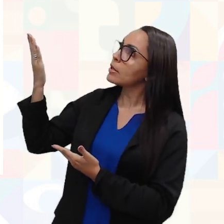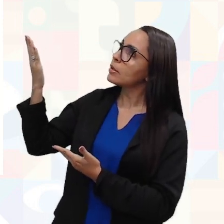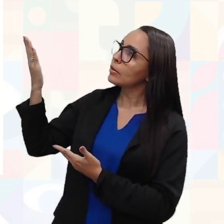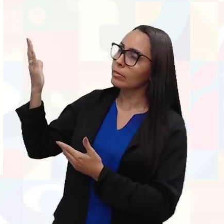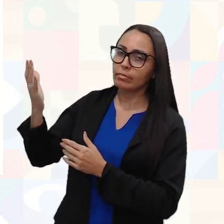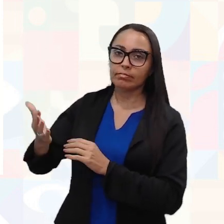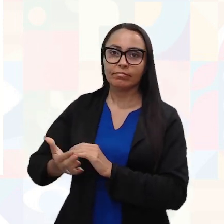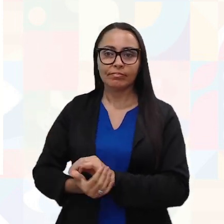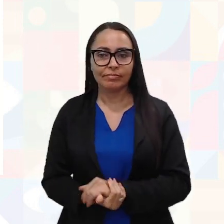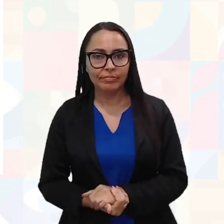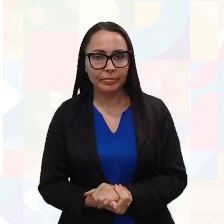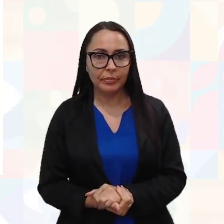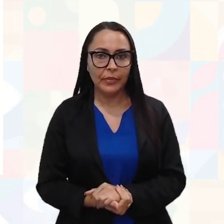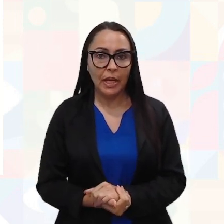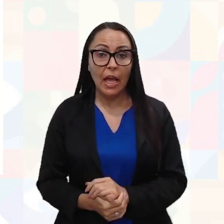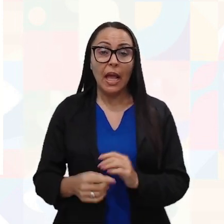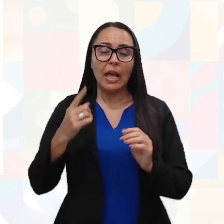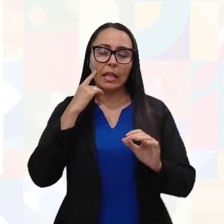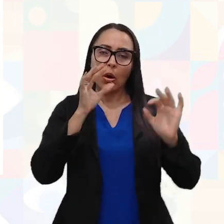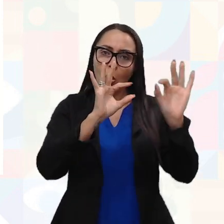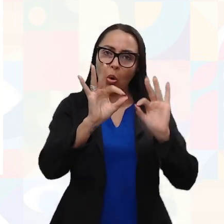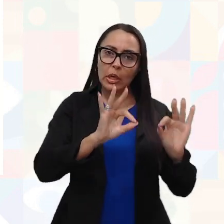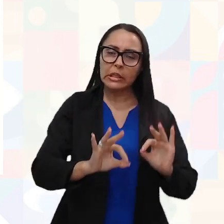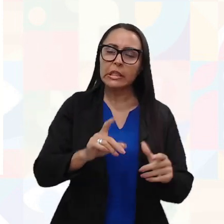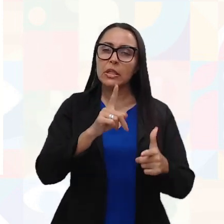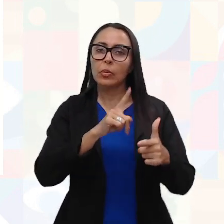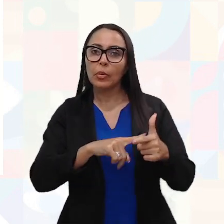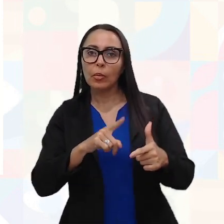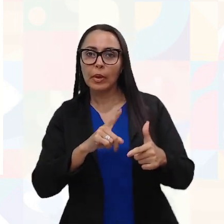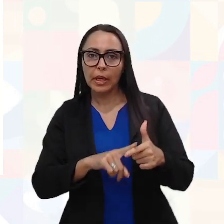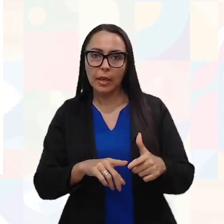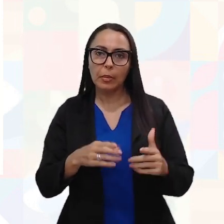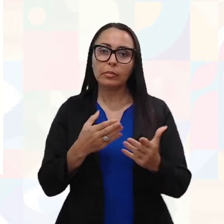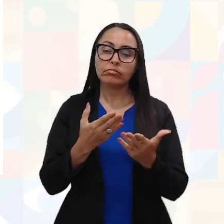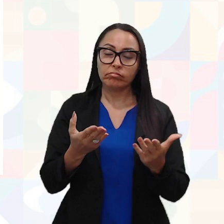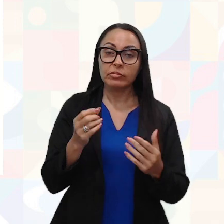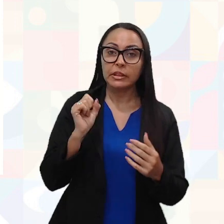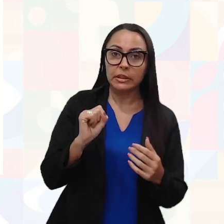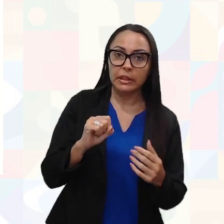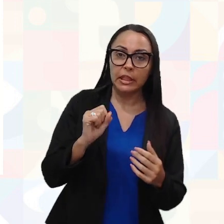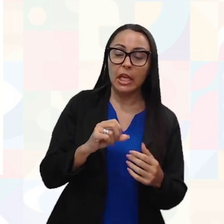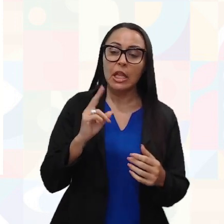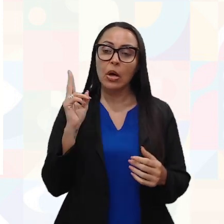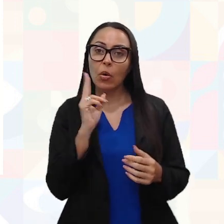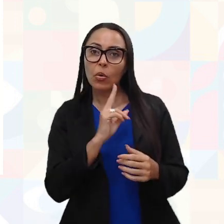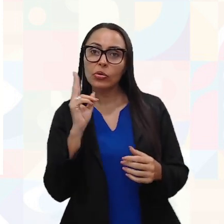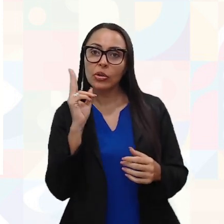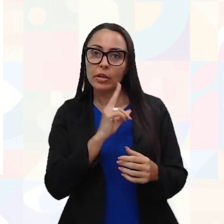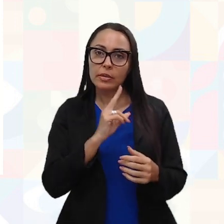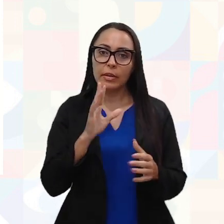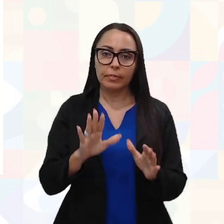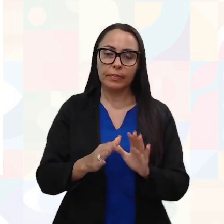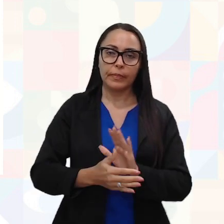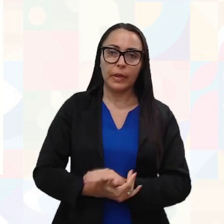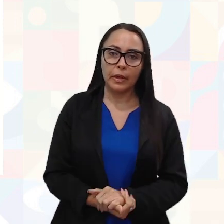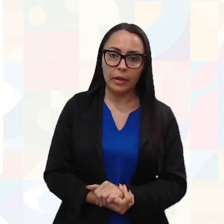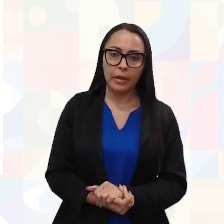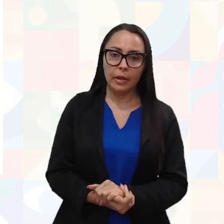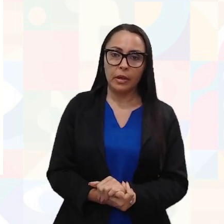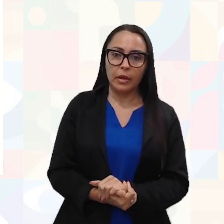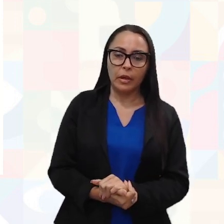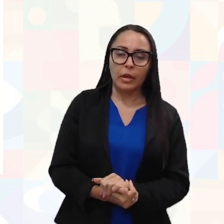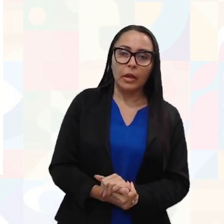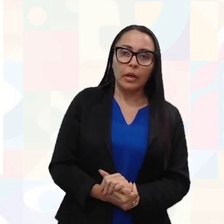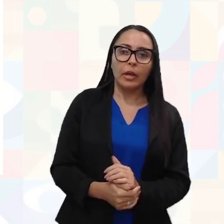matriz, ela serve para ordenar os problemas segundo a gravidade, urgência e tendência. E ela